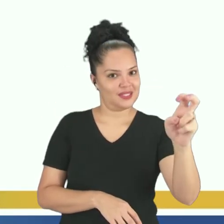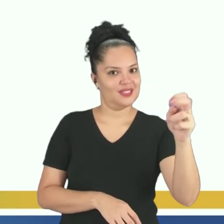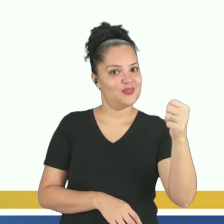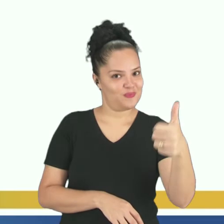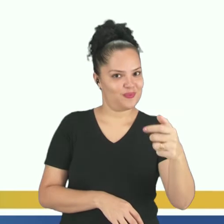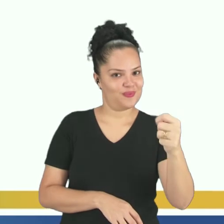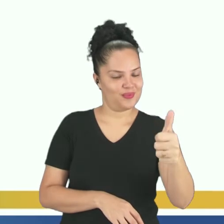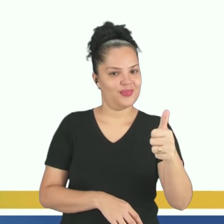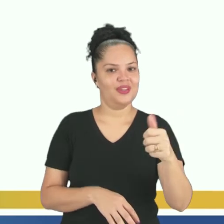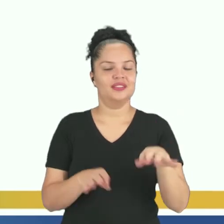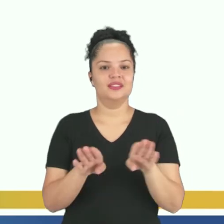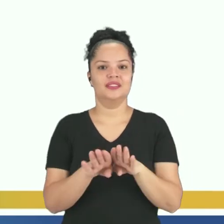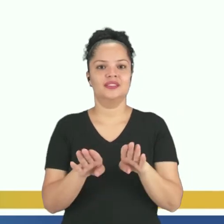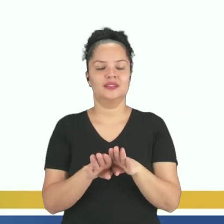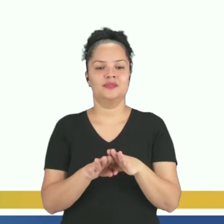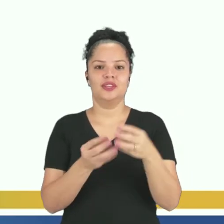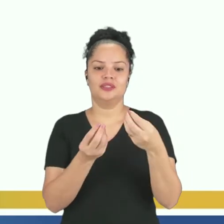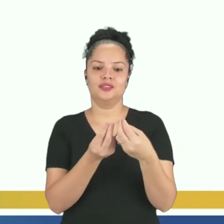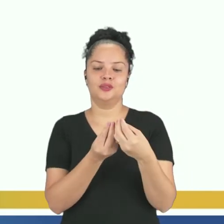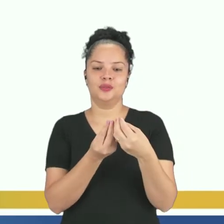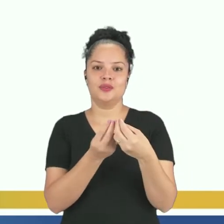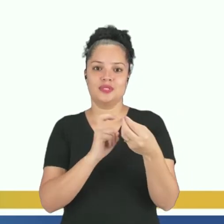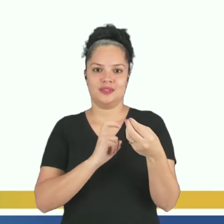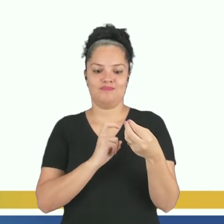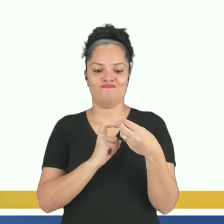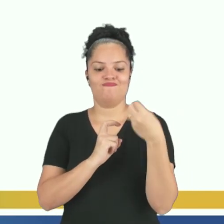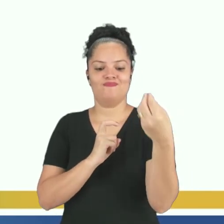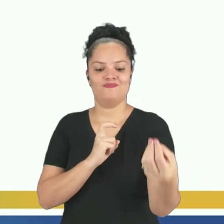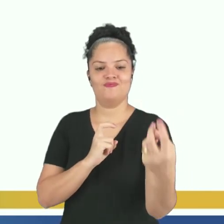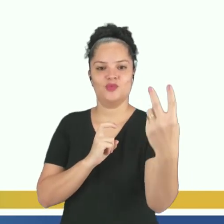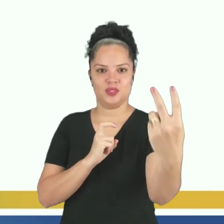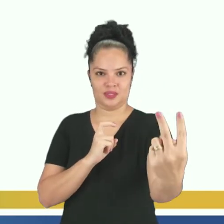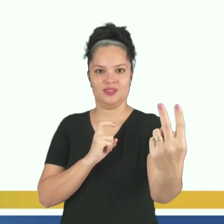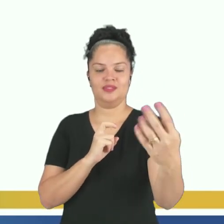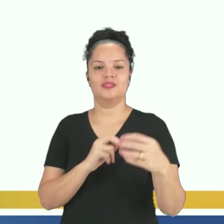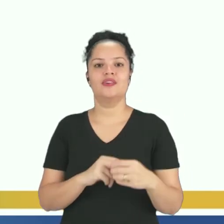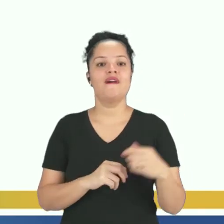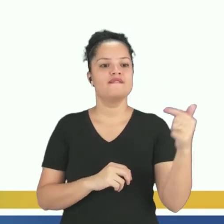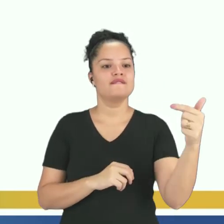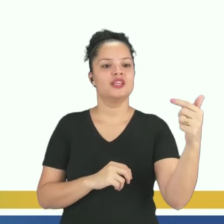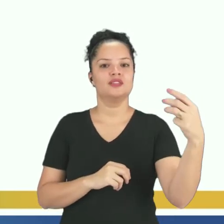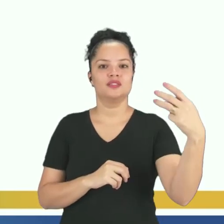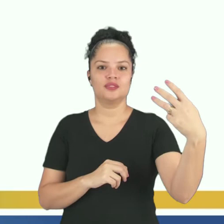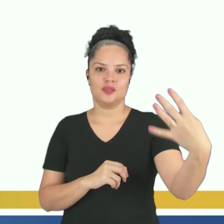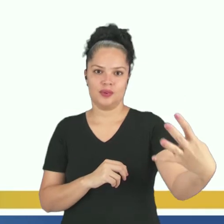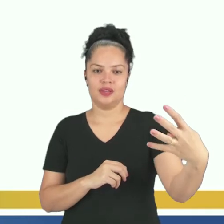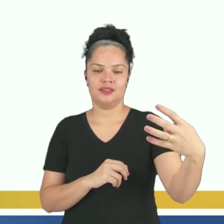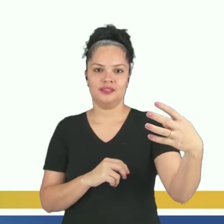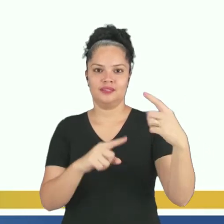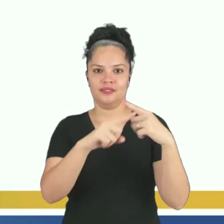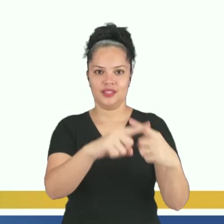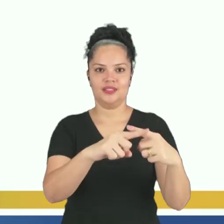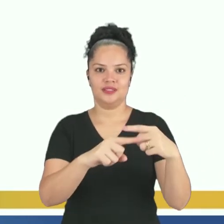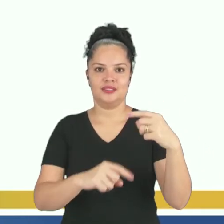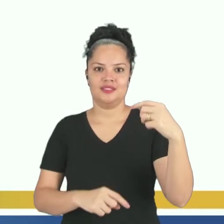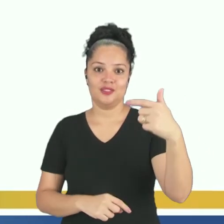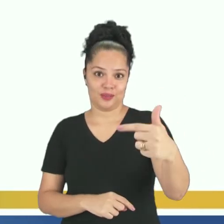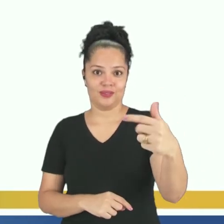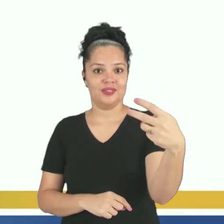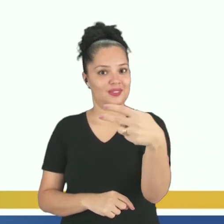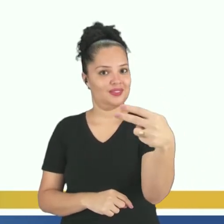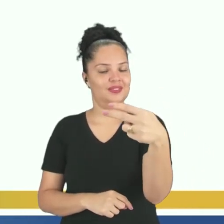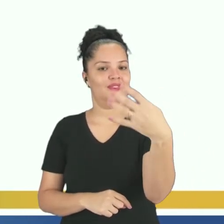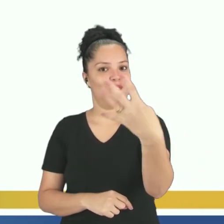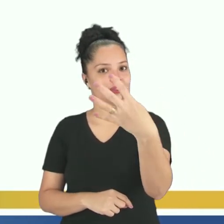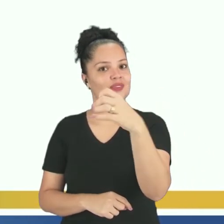cada uma dessas vezes ele deu 2 moedinhas para o Arão. 24 vezes 2 dá quanto? 48. Então, seria uma outra forma de